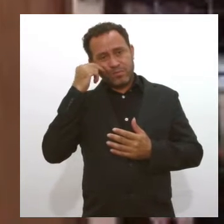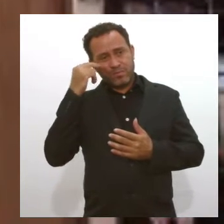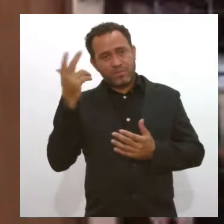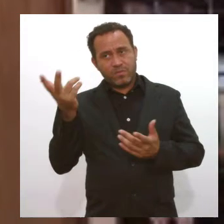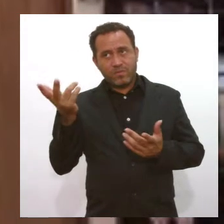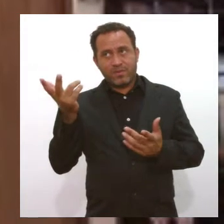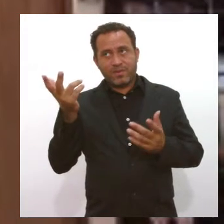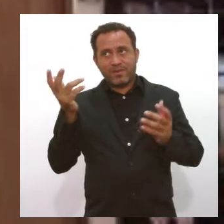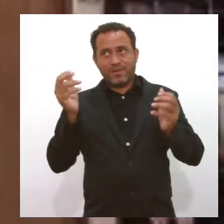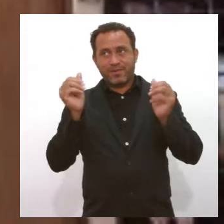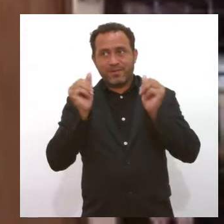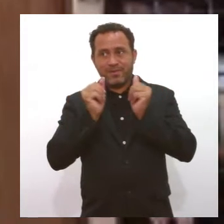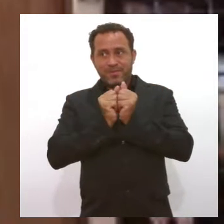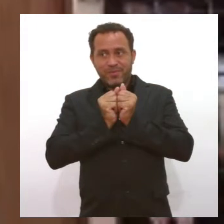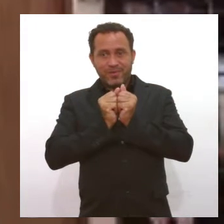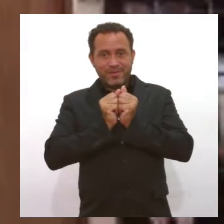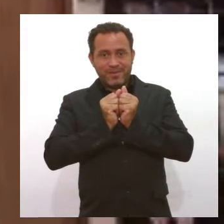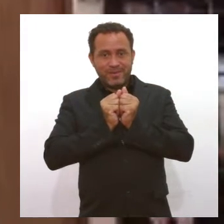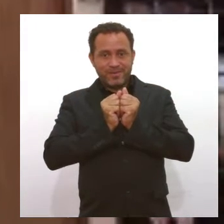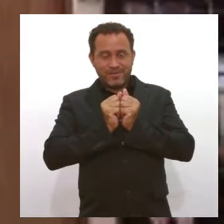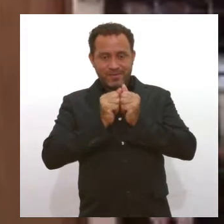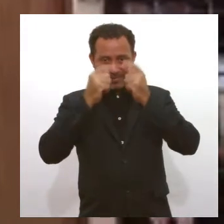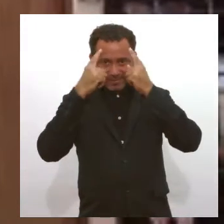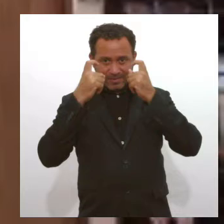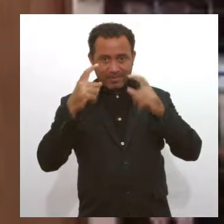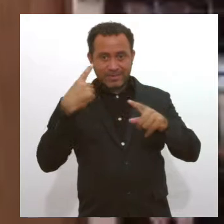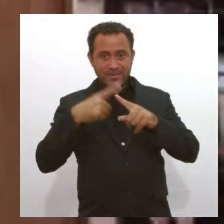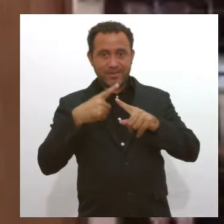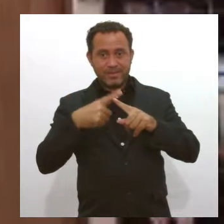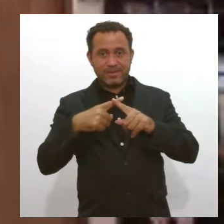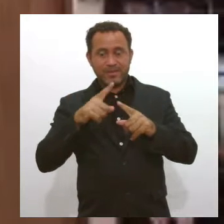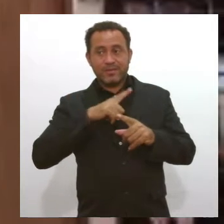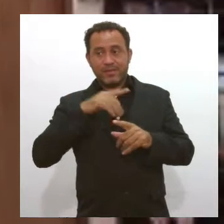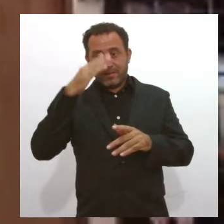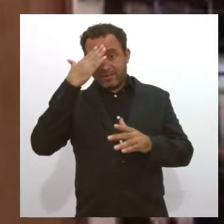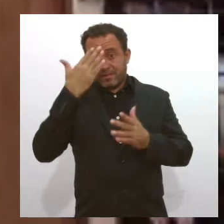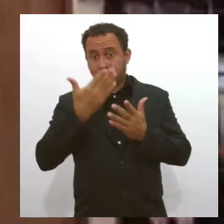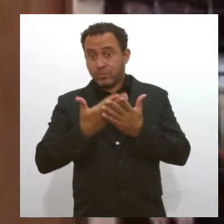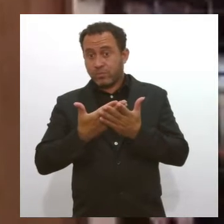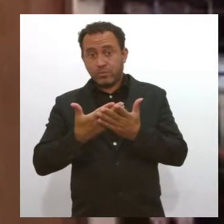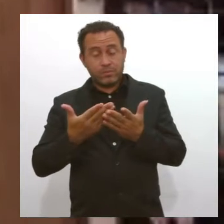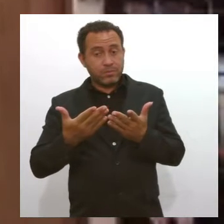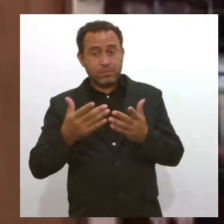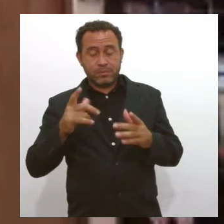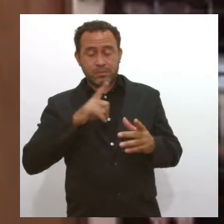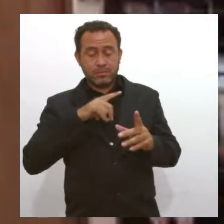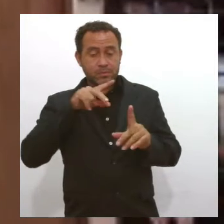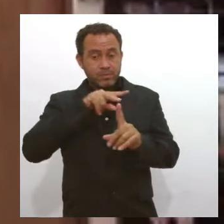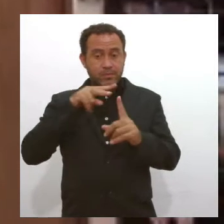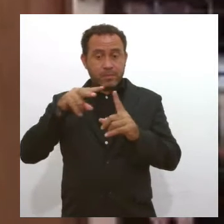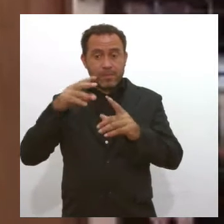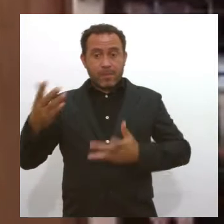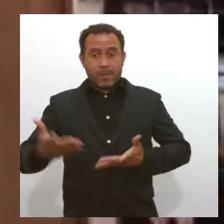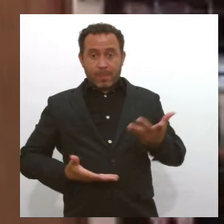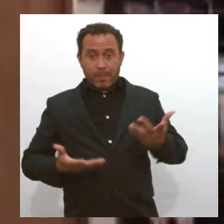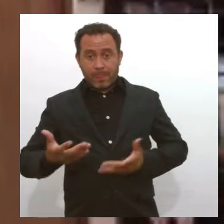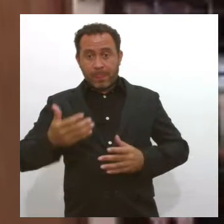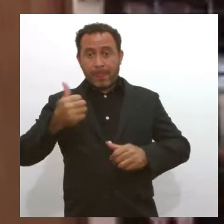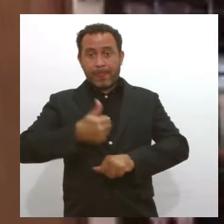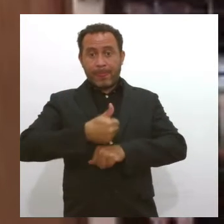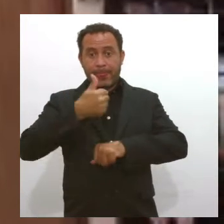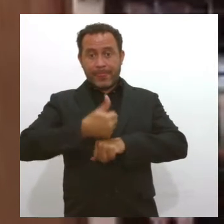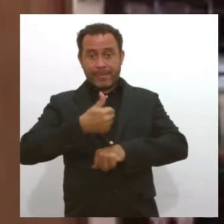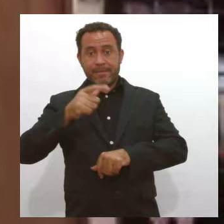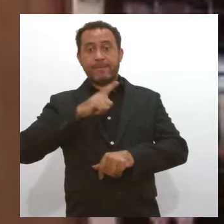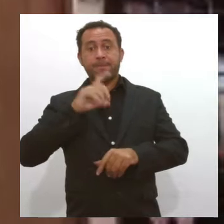relato, porque às vezes não tem o serviço especializado com o olhar e com o alimento para